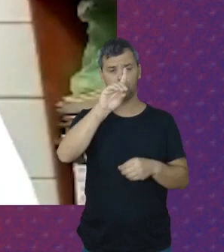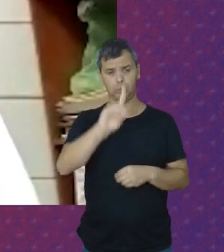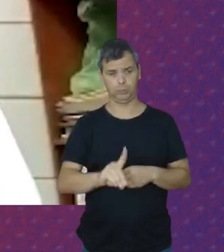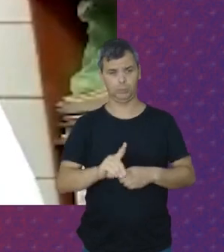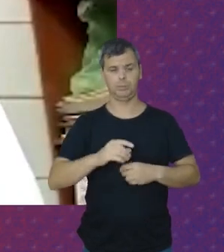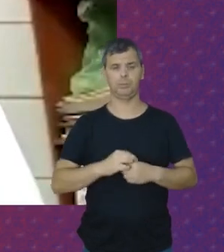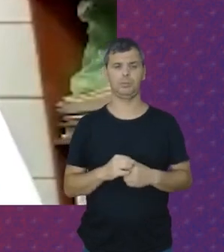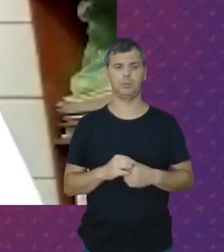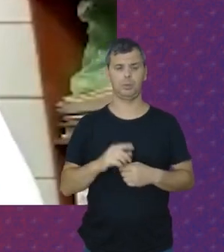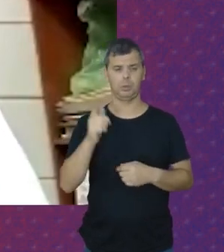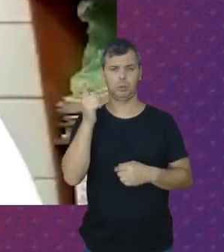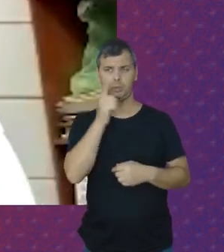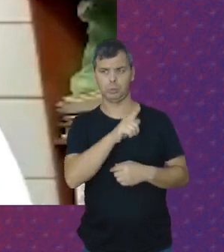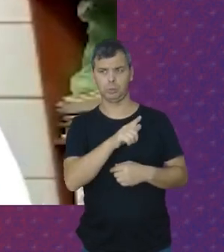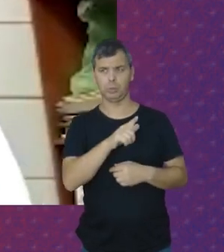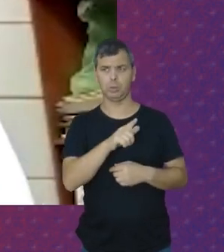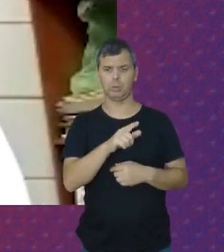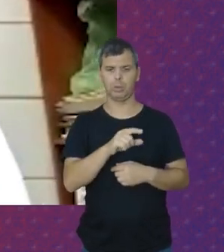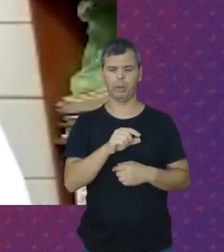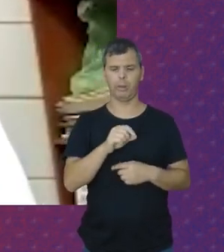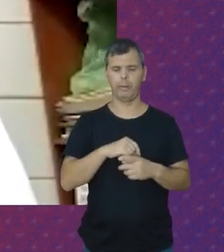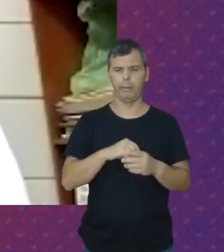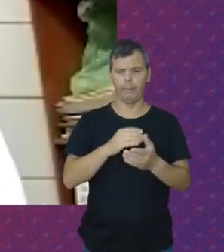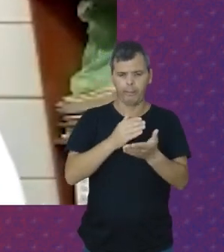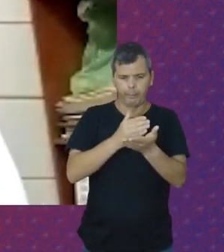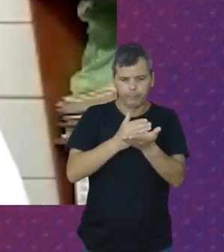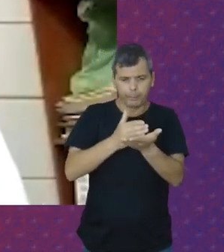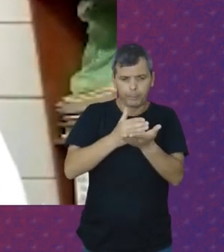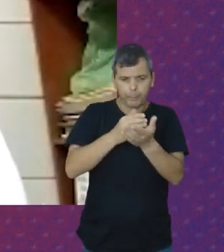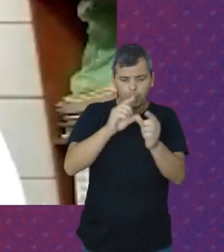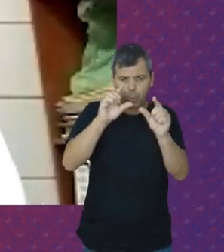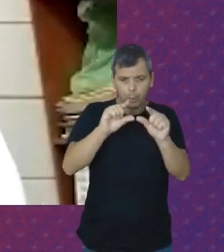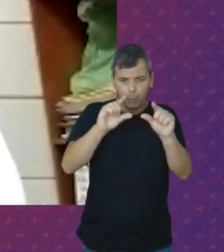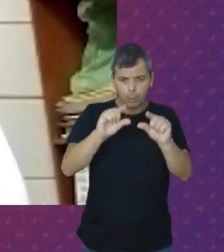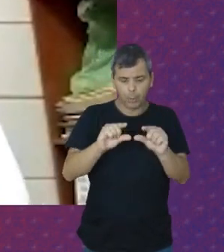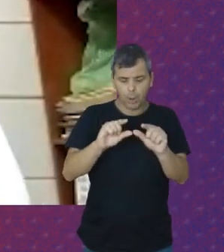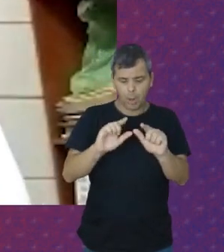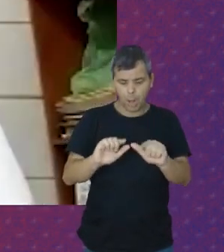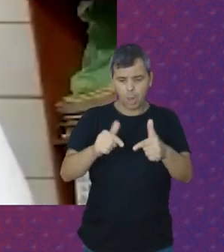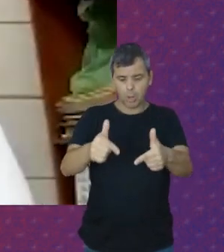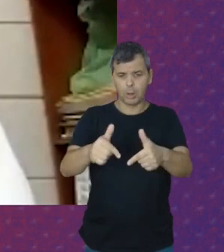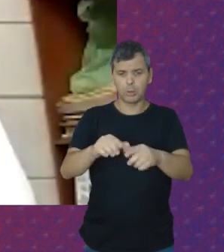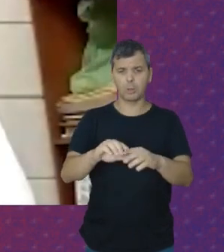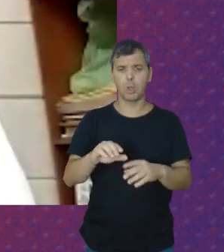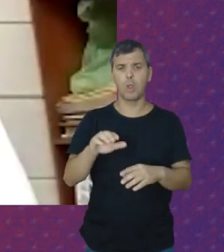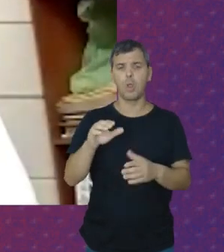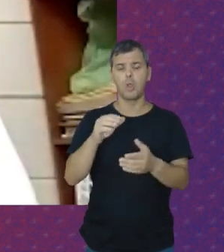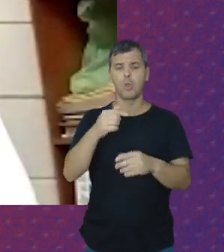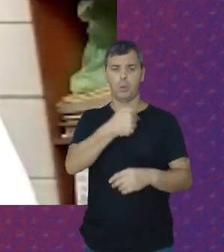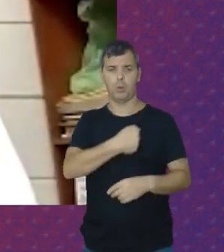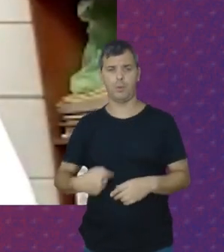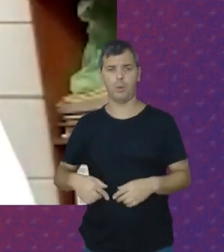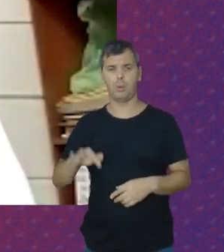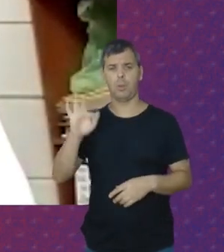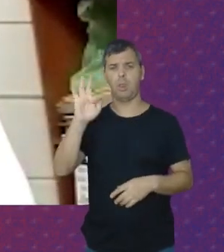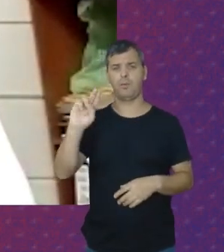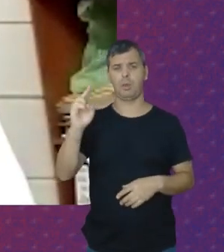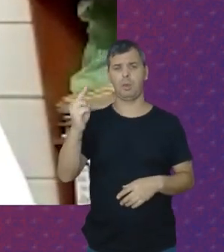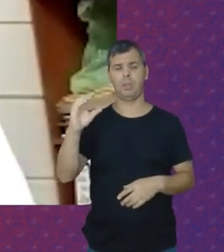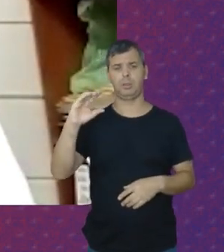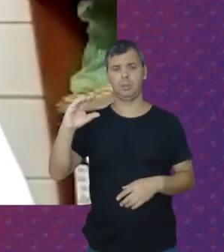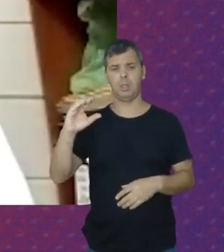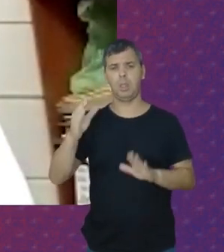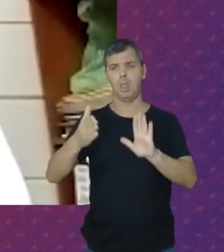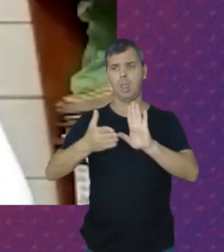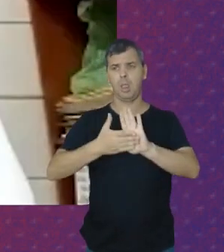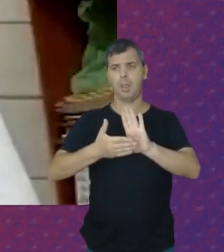foram Conquistados Na conta gotas A luta Continuou No governo FHC A proposta